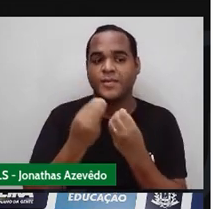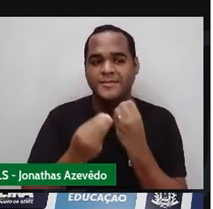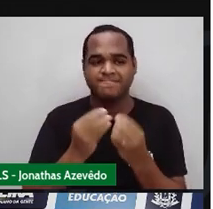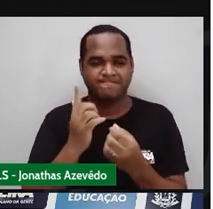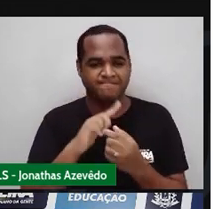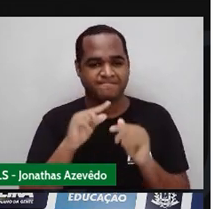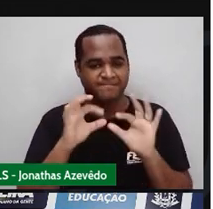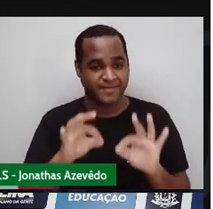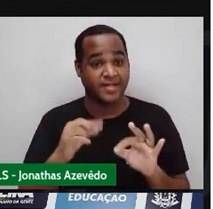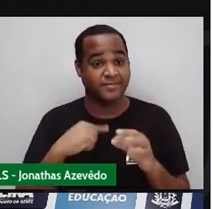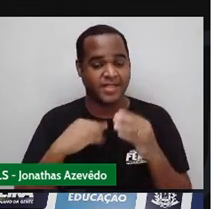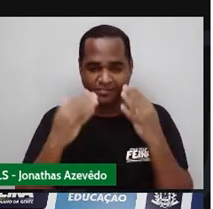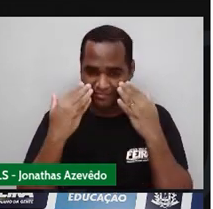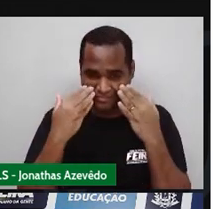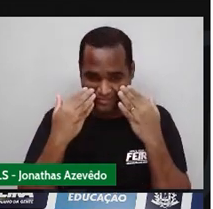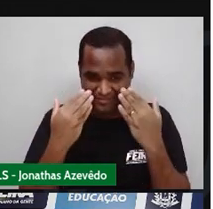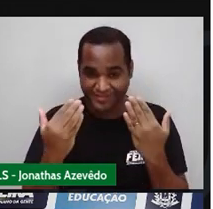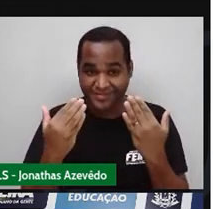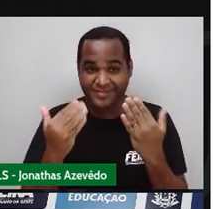Representar isso